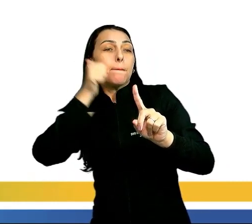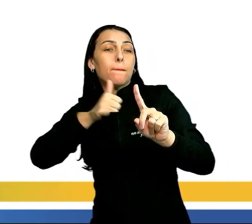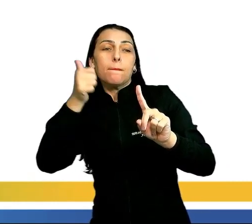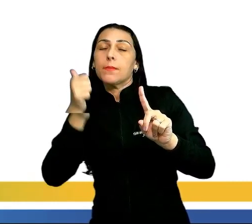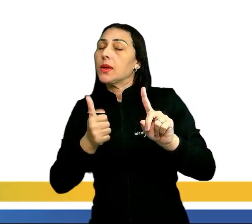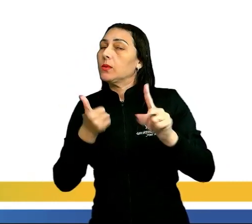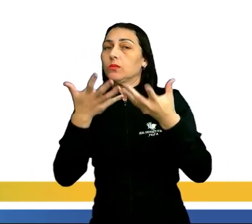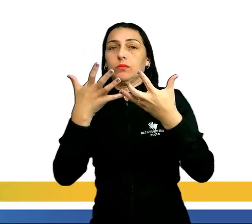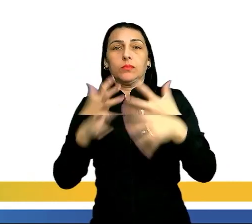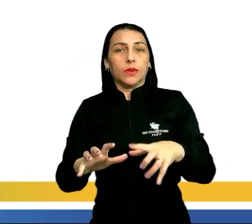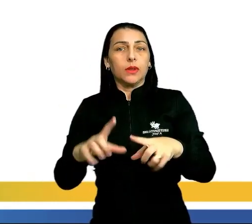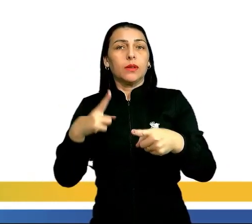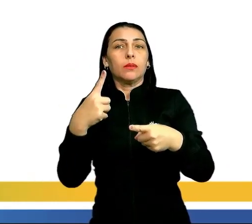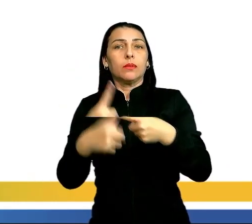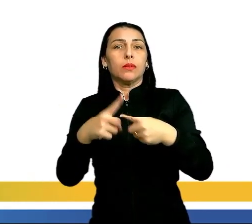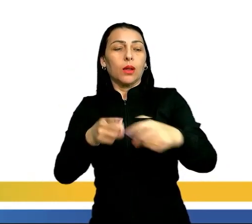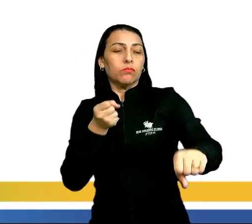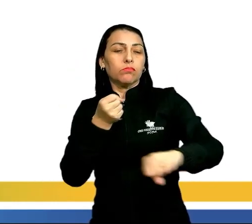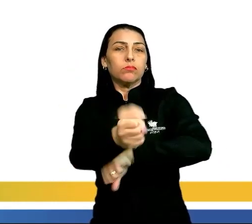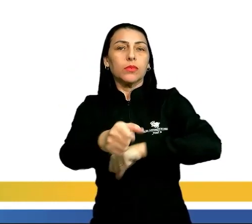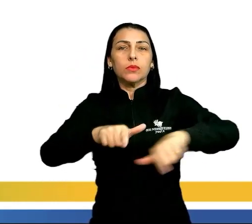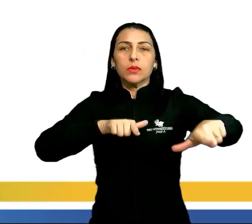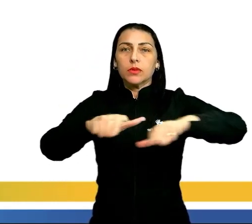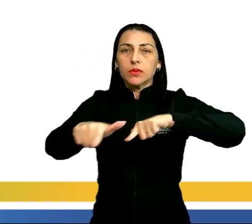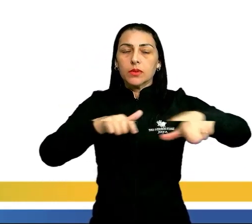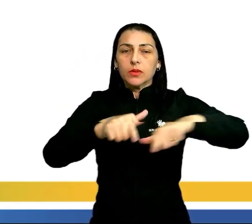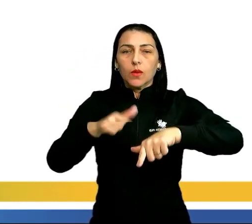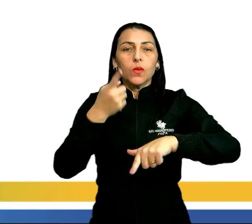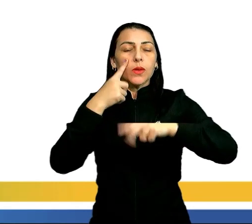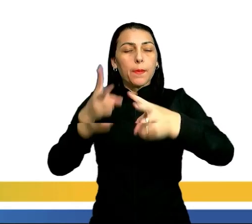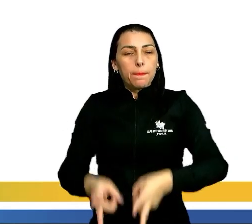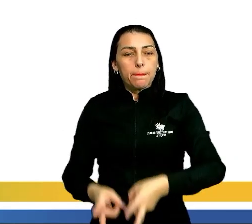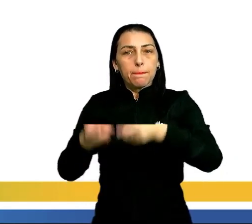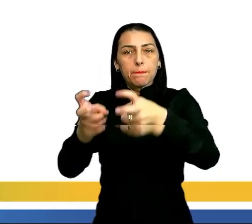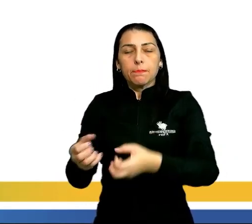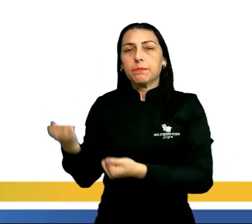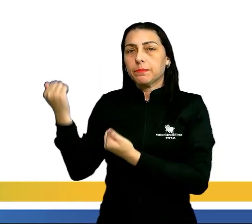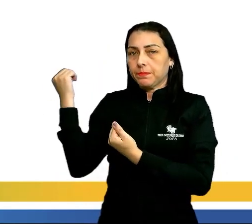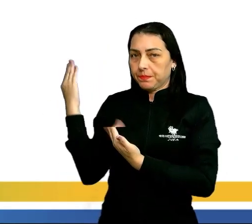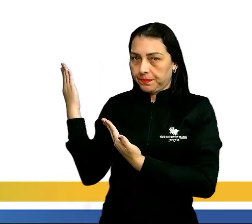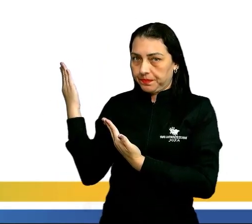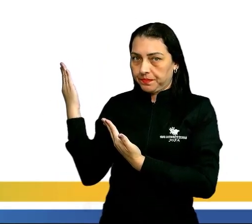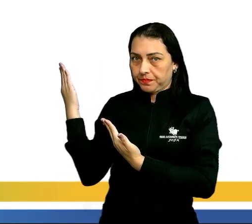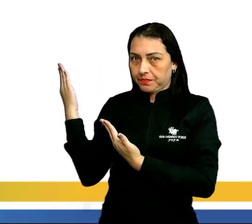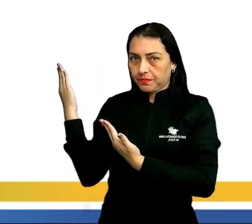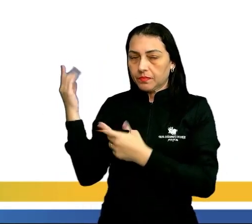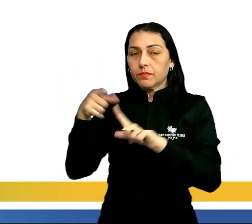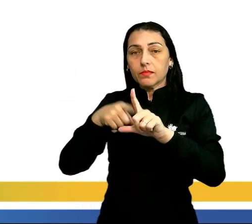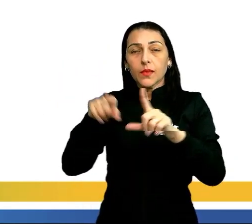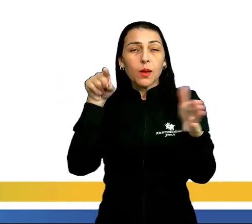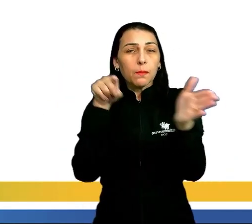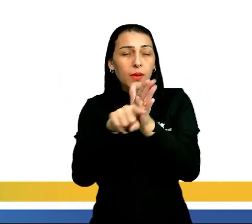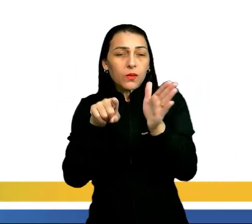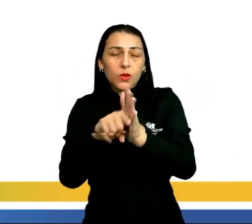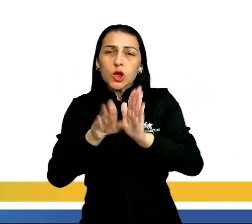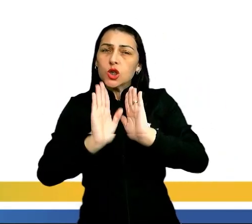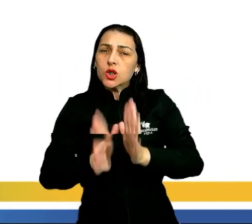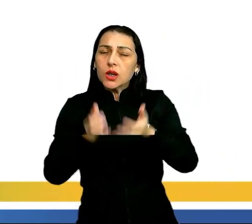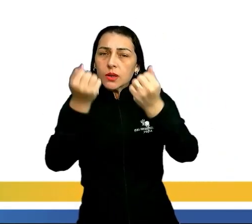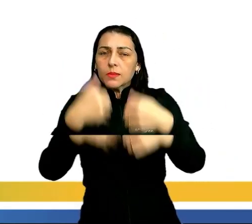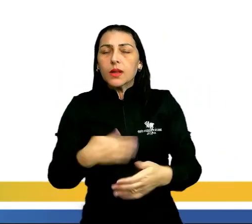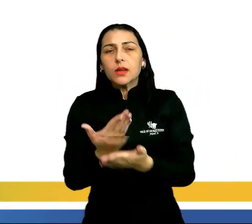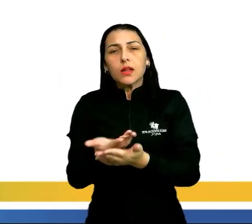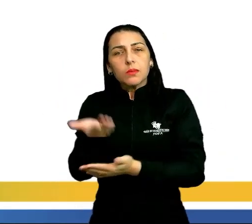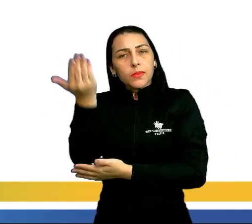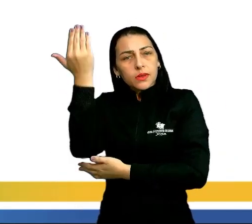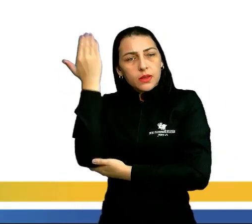fecundidade e a queda desse crescimento. Vocês vão observar que ao longo do gráfico foi até uma questão que a gente debateu na